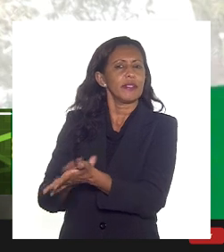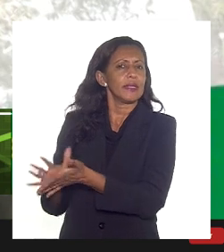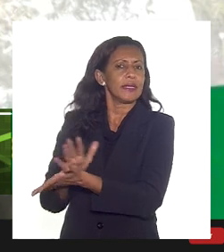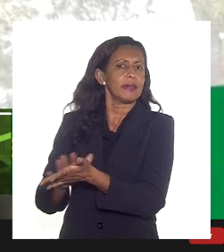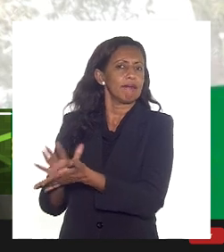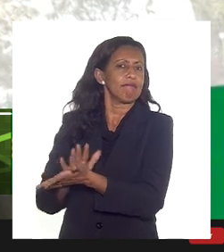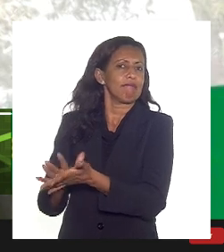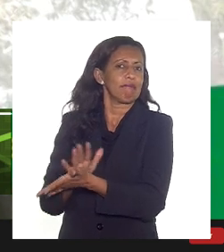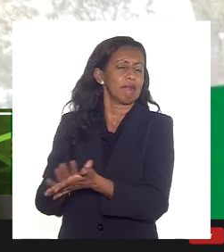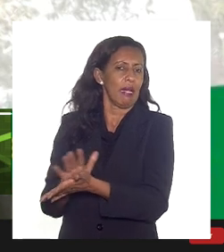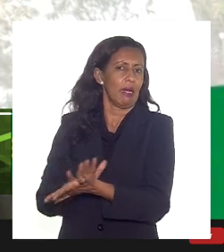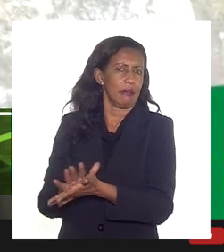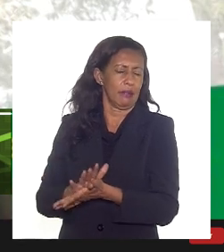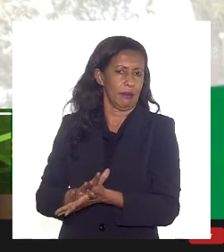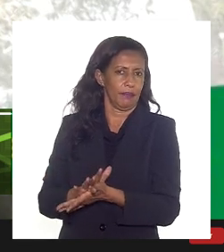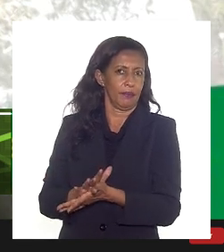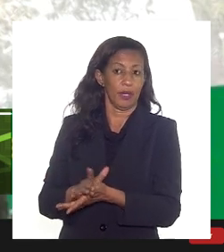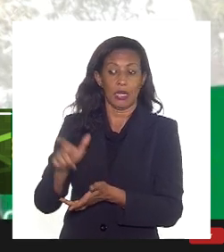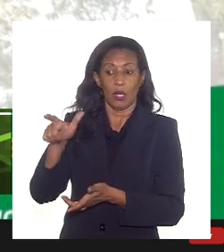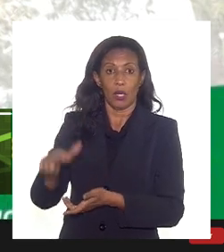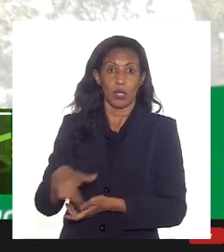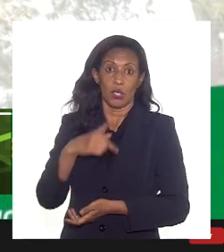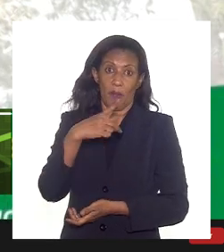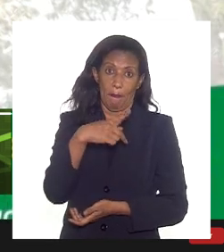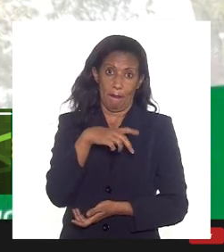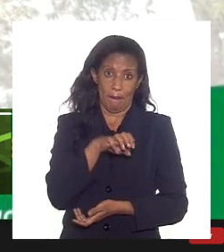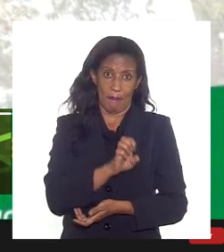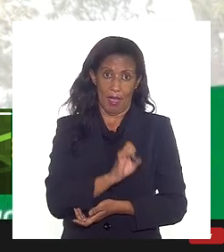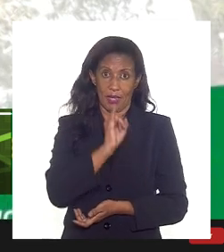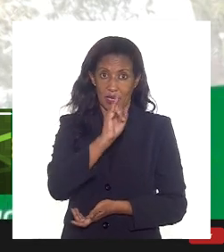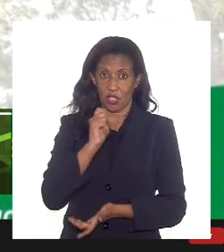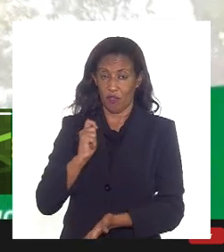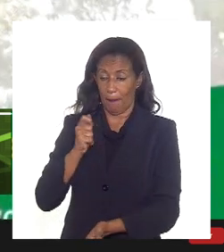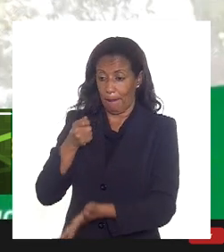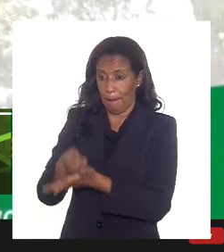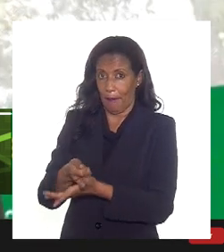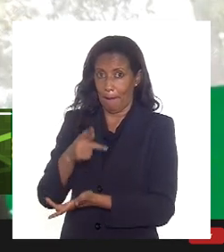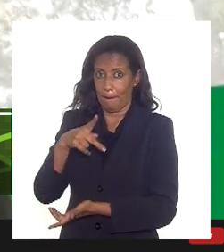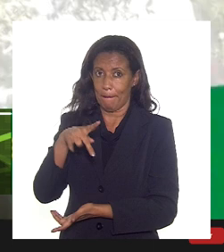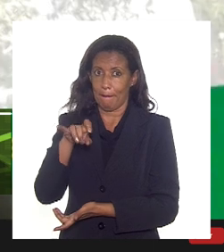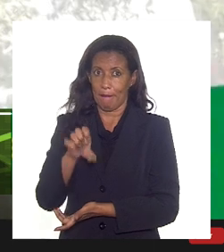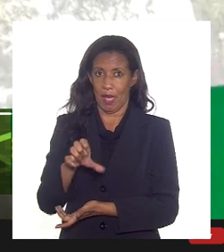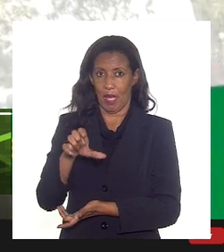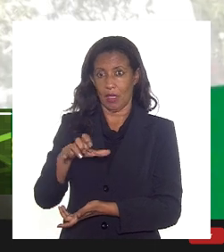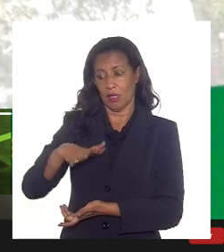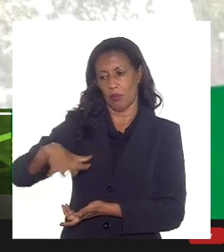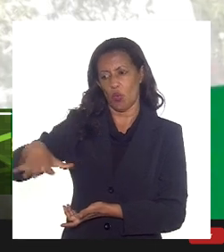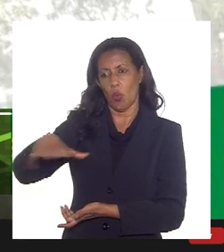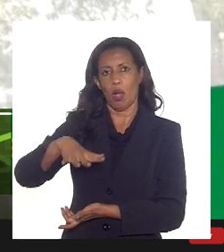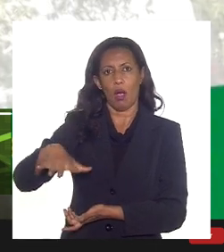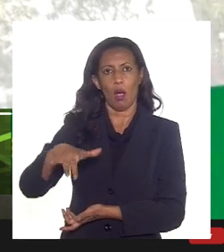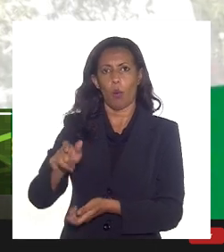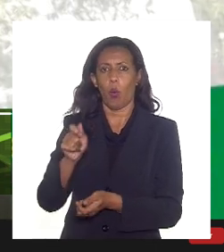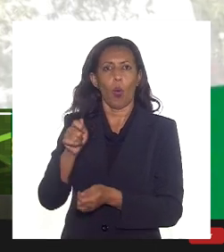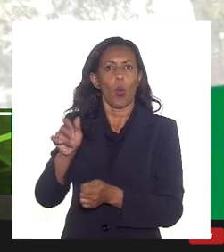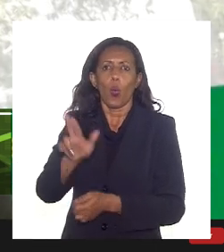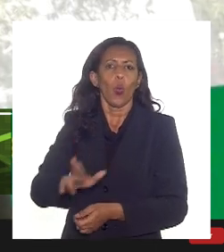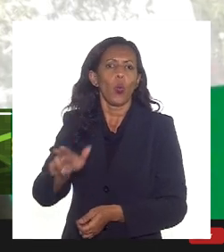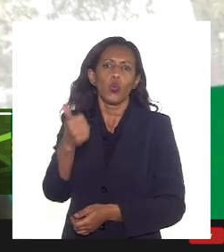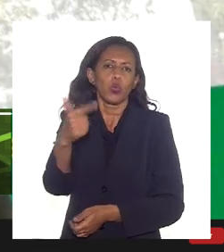deduzidas da PE sobretudo se houver pagamento de PE em relação aos campos desinvestidos então